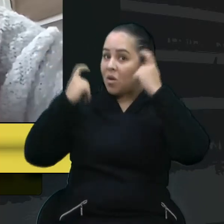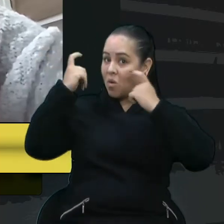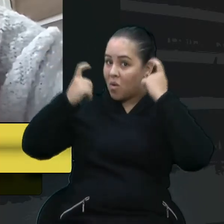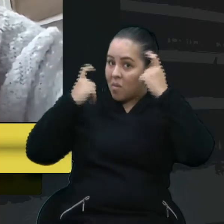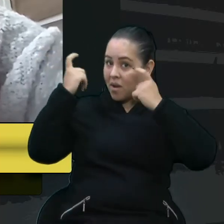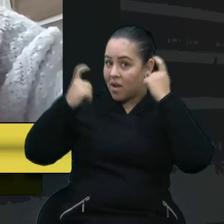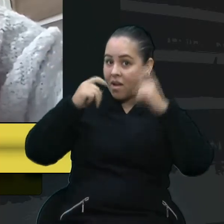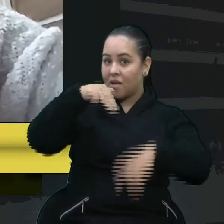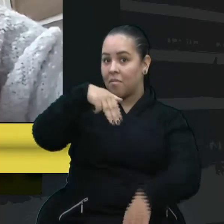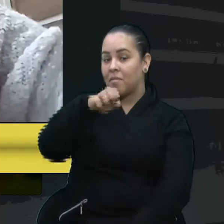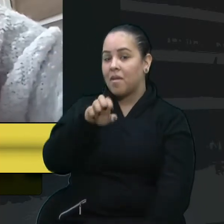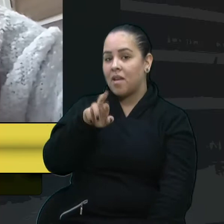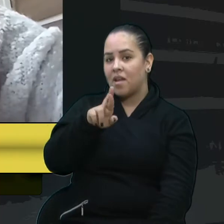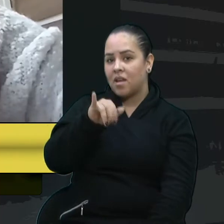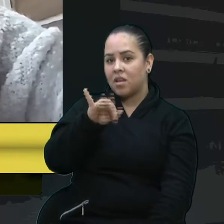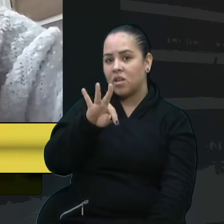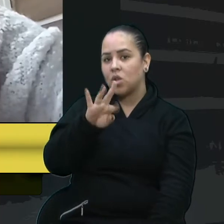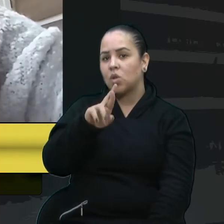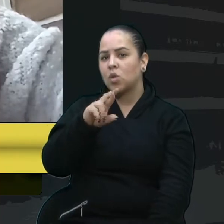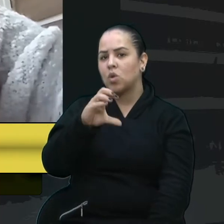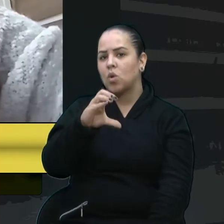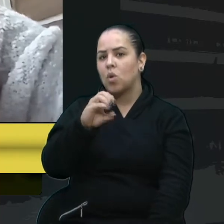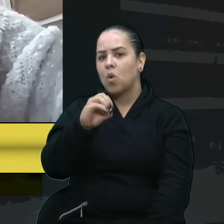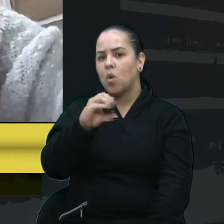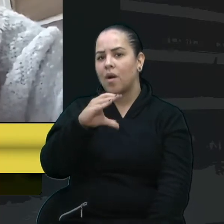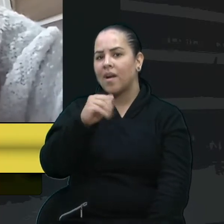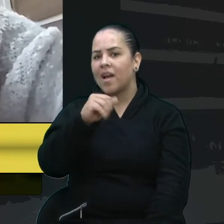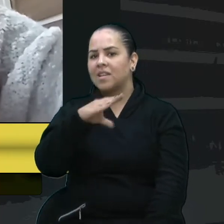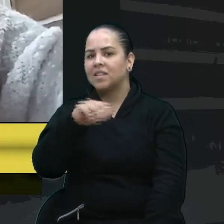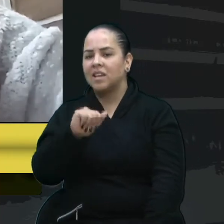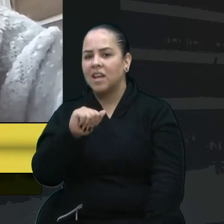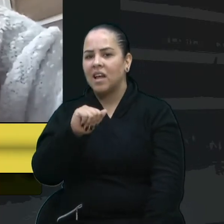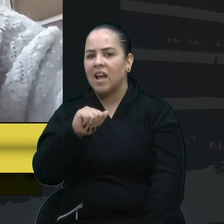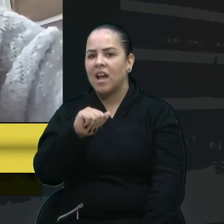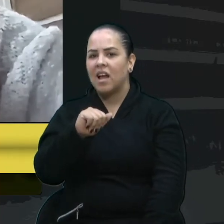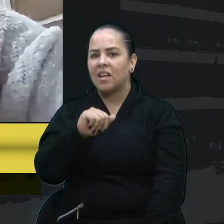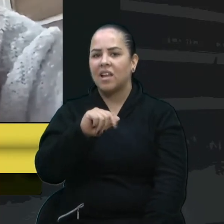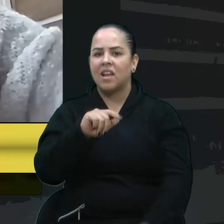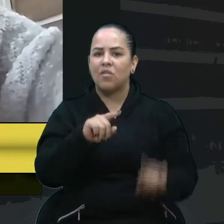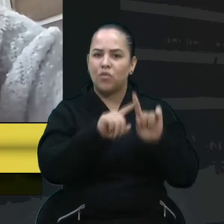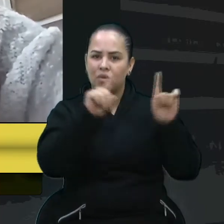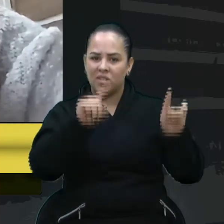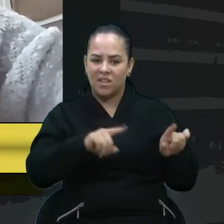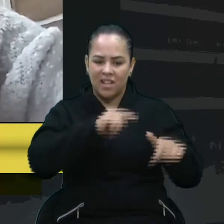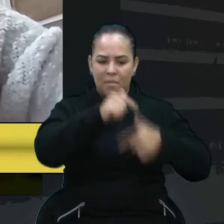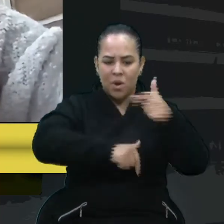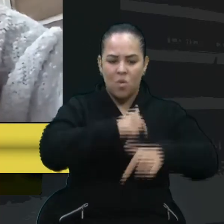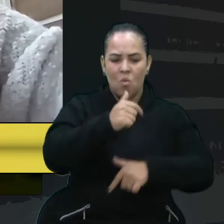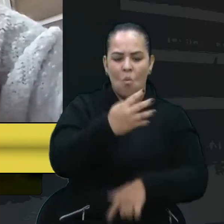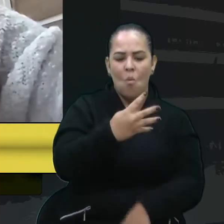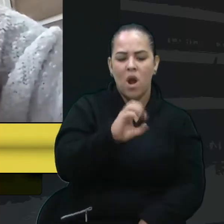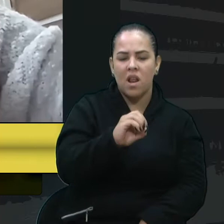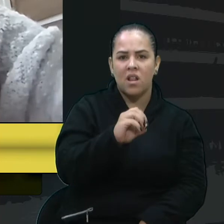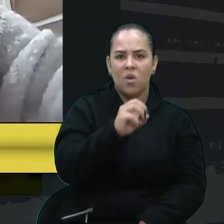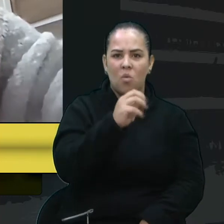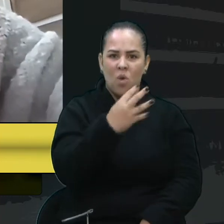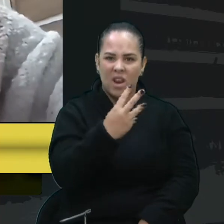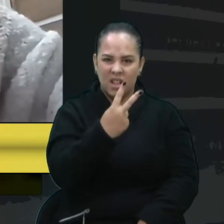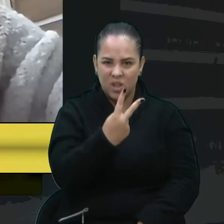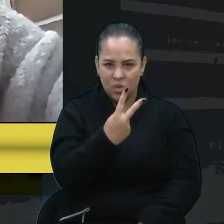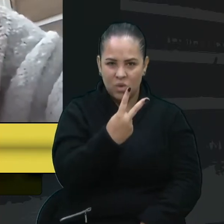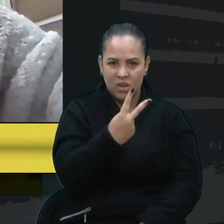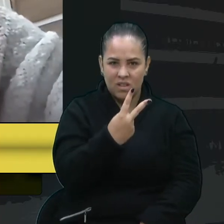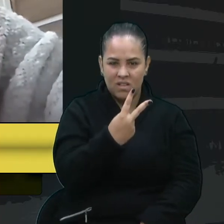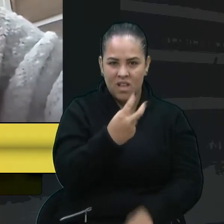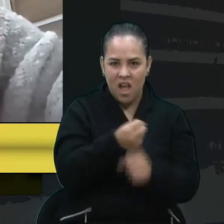méritocracia daquele empregado que trabalhou 40 ou 42 anos e quando se aposenta